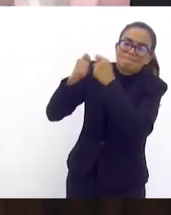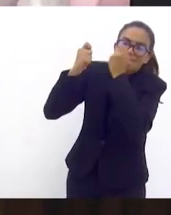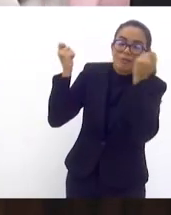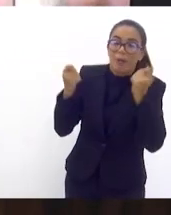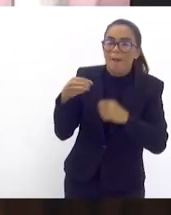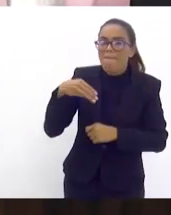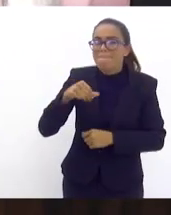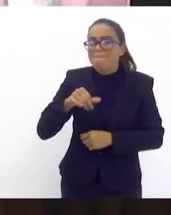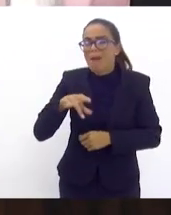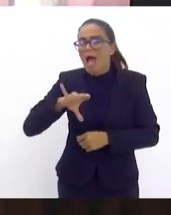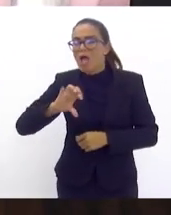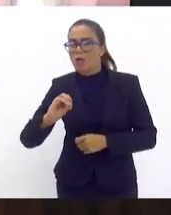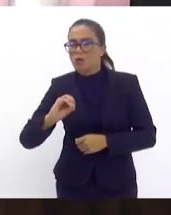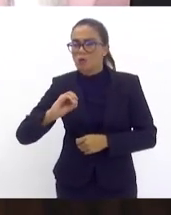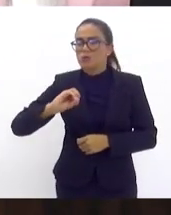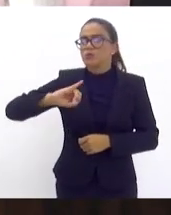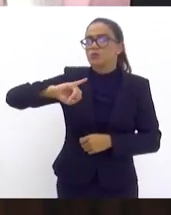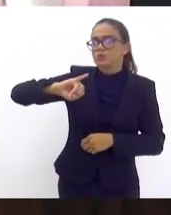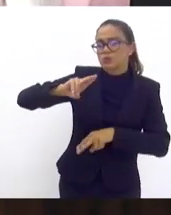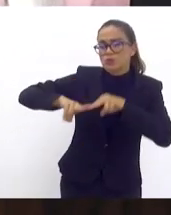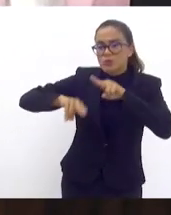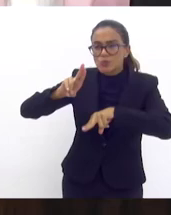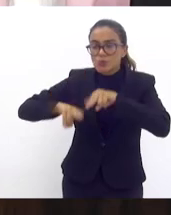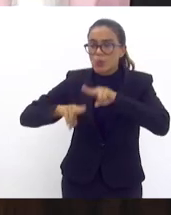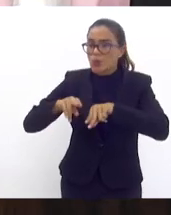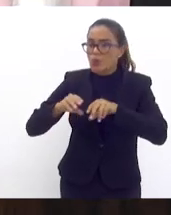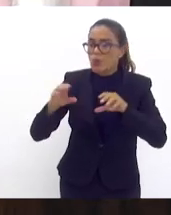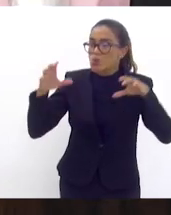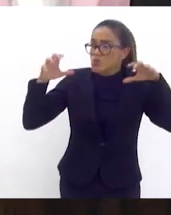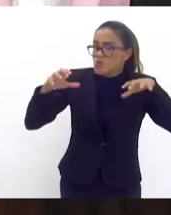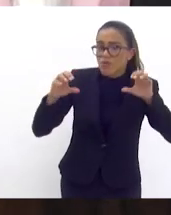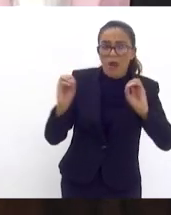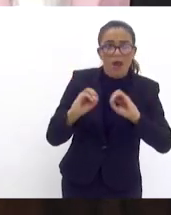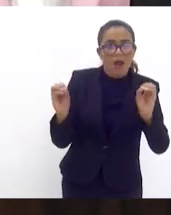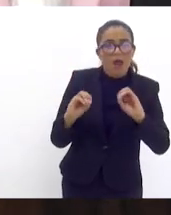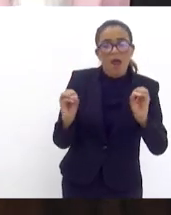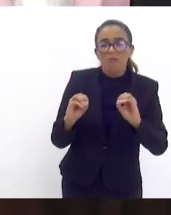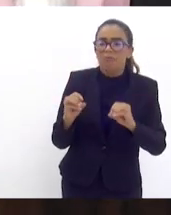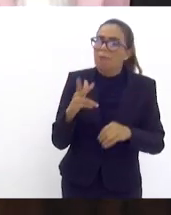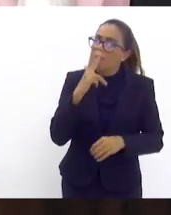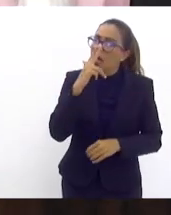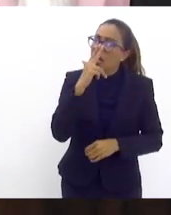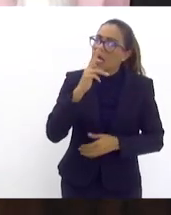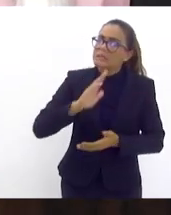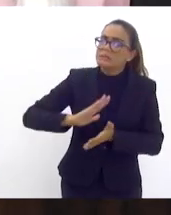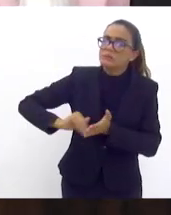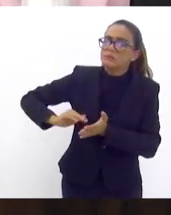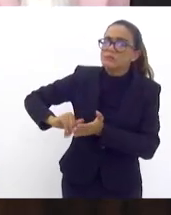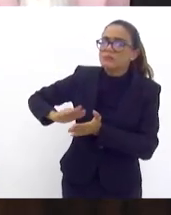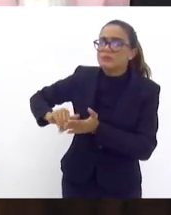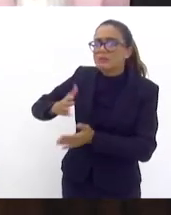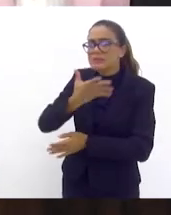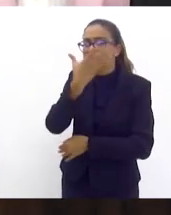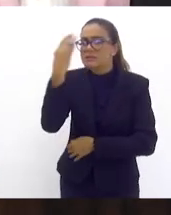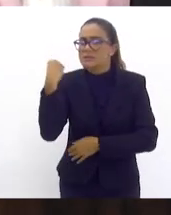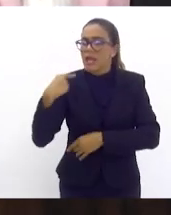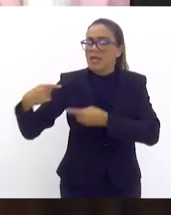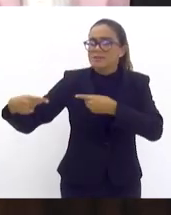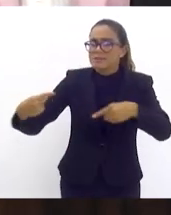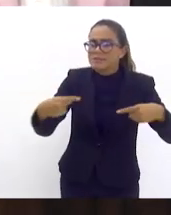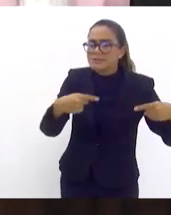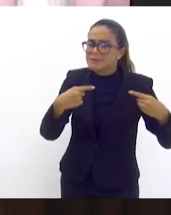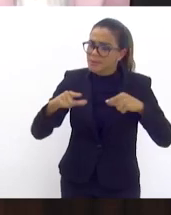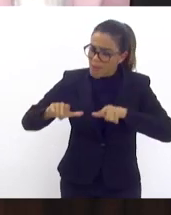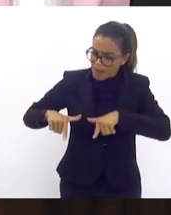maio junho que não chove a gente esquece de debater e de cobrar o poder executivo as